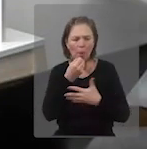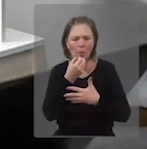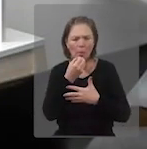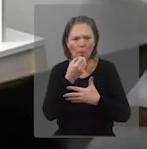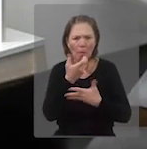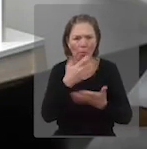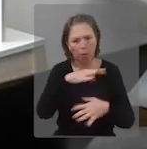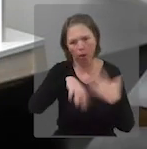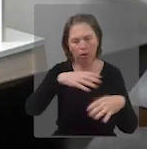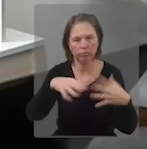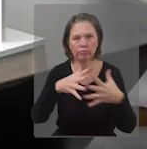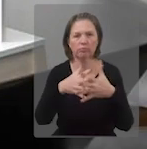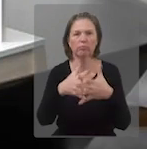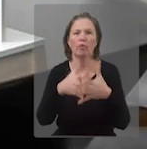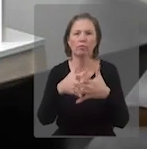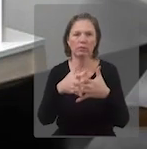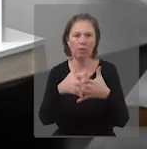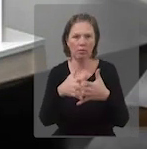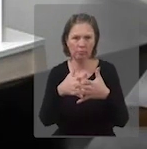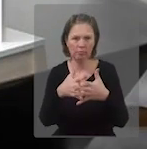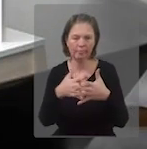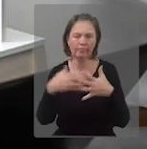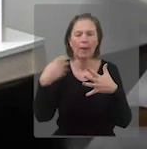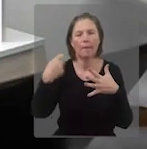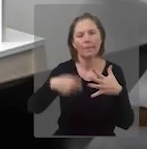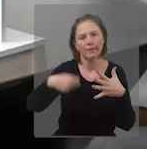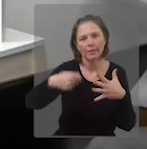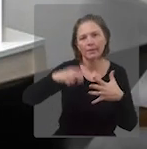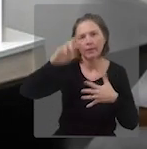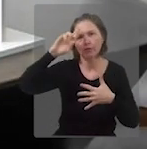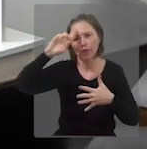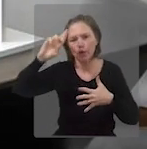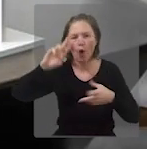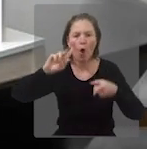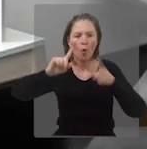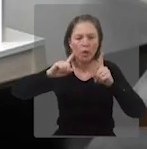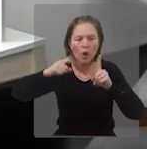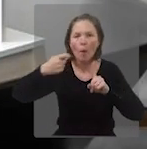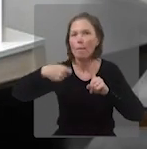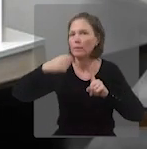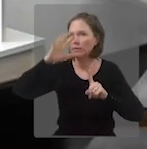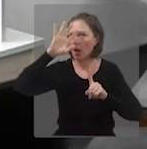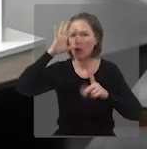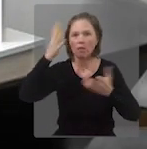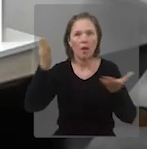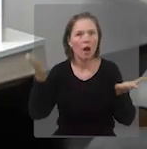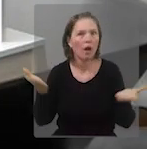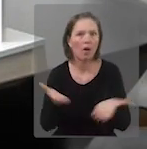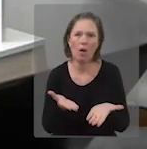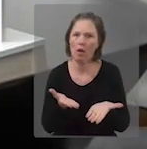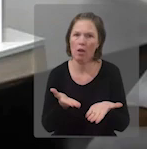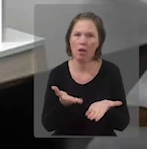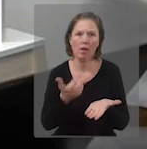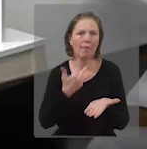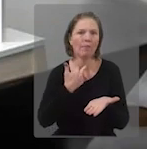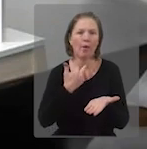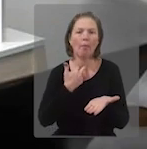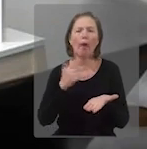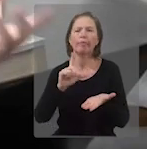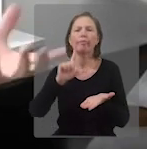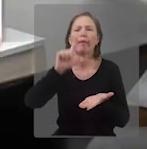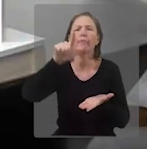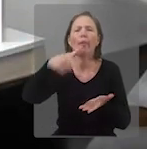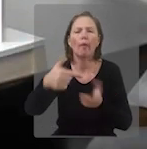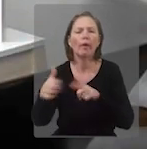porque um mínimo detalhe, muitas vezes, desencadeia uma série de ações e que precisam ser tratadas e que tem urgência, não tem como